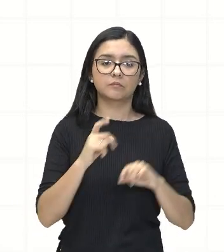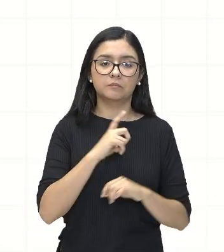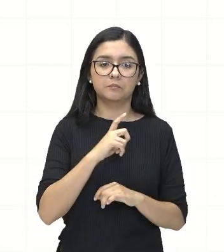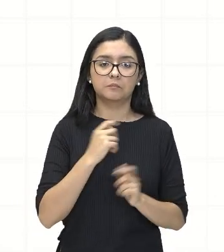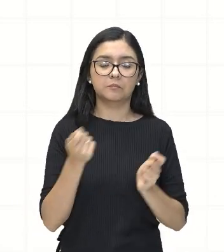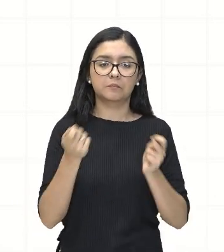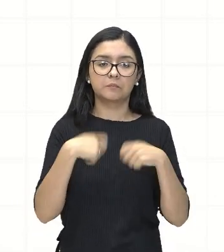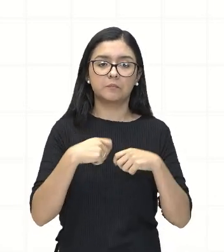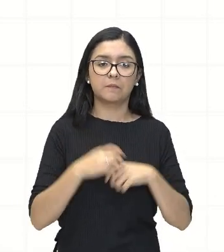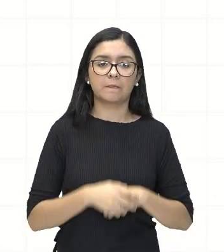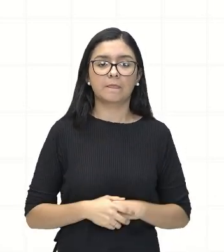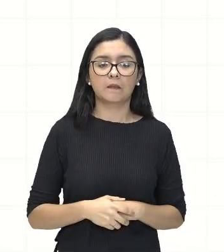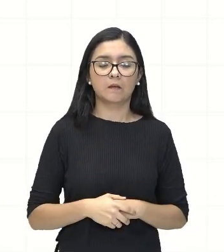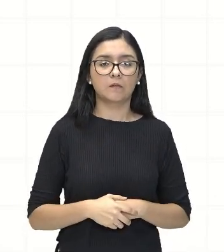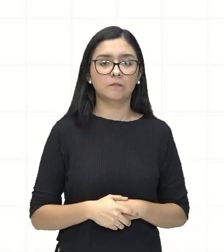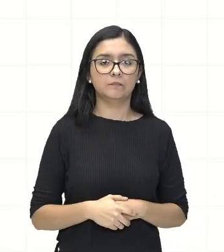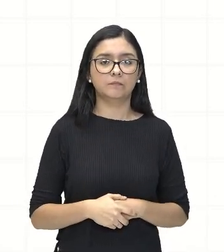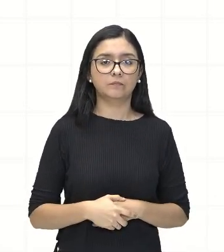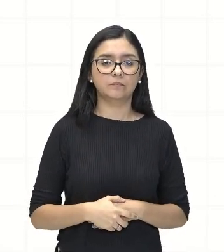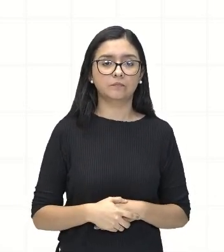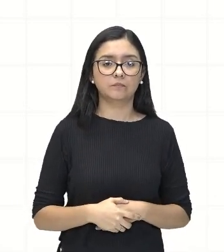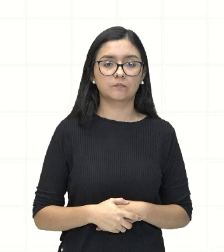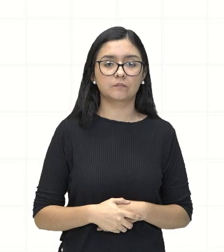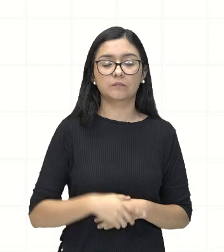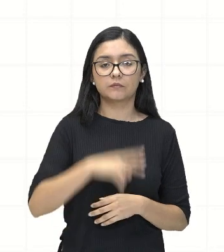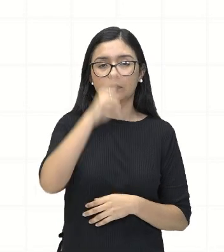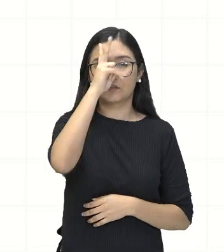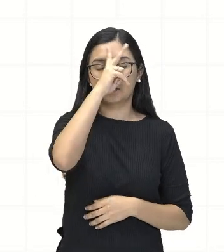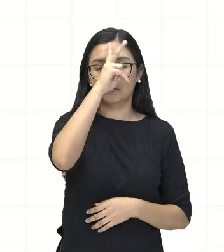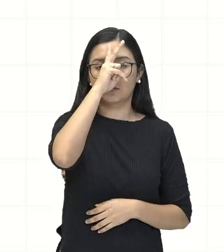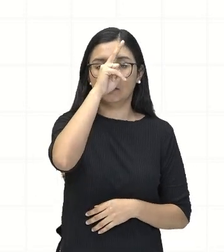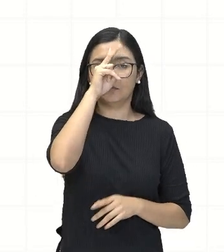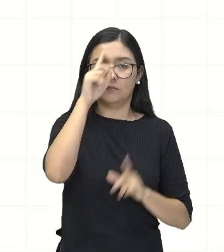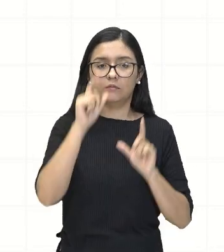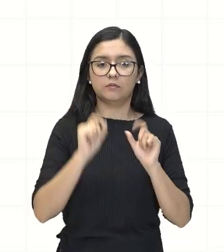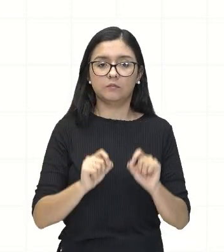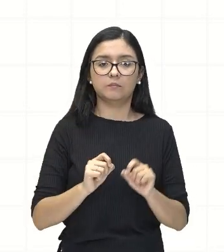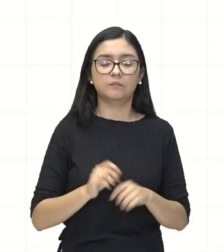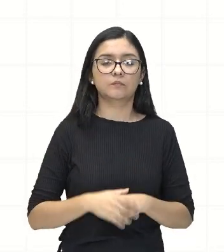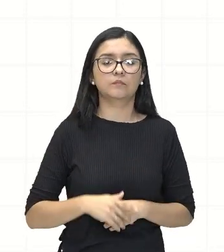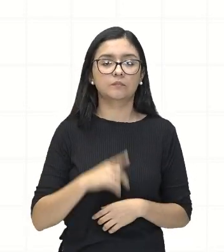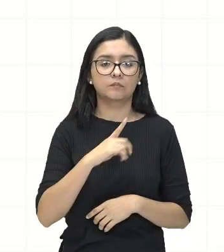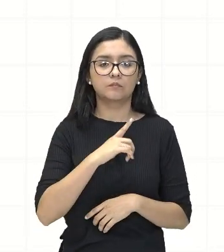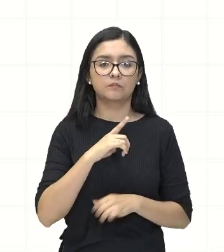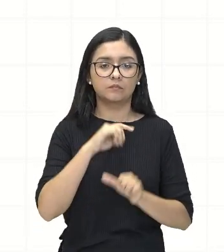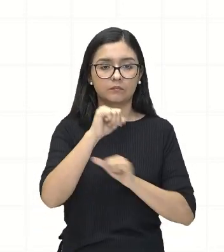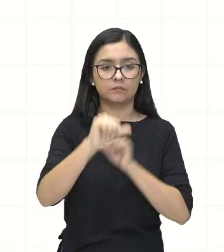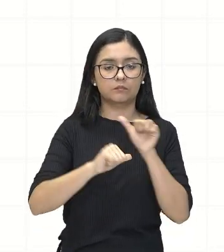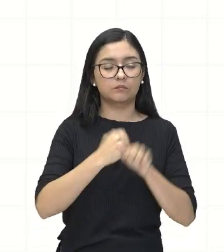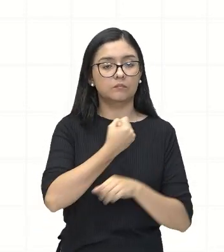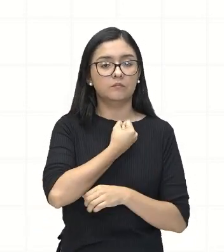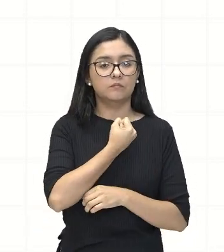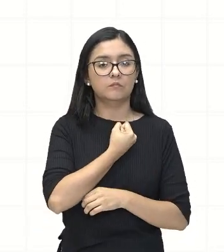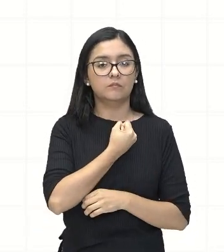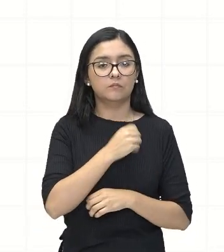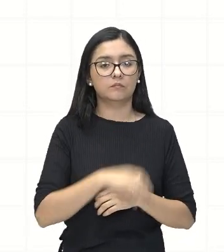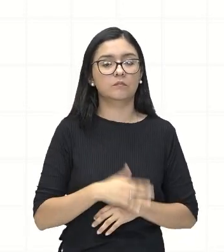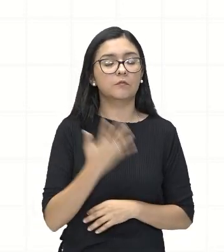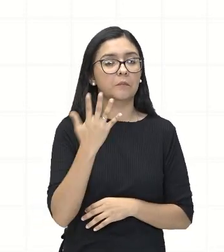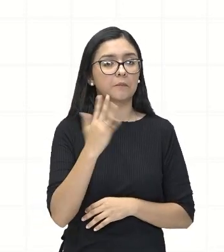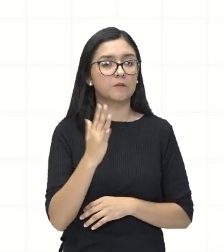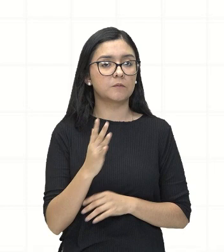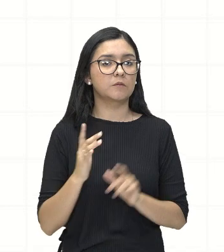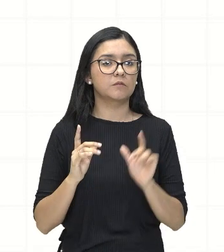escrever dessa forma aqui. E aqui, lembrando que nós fizemos o arredondamento. Isso, então, é aproximadamente